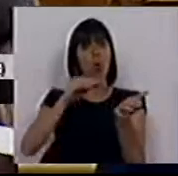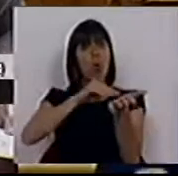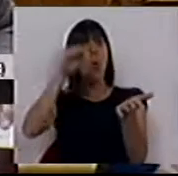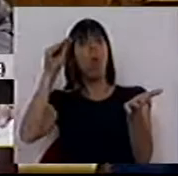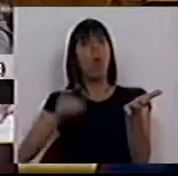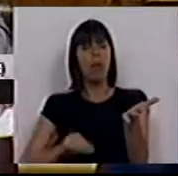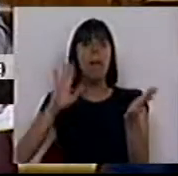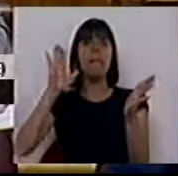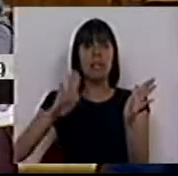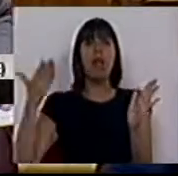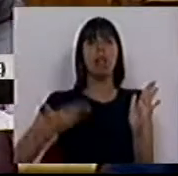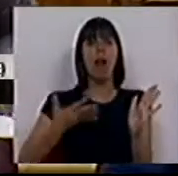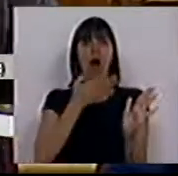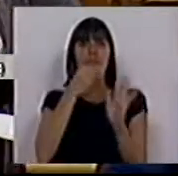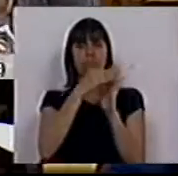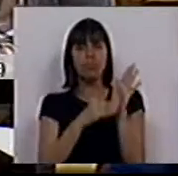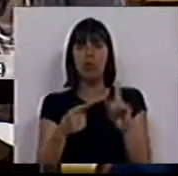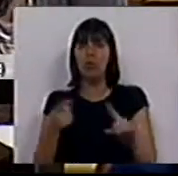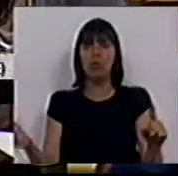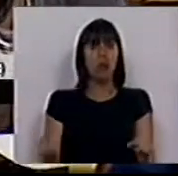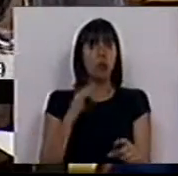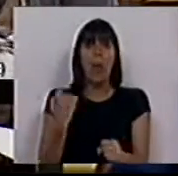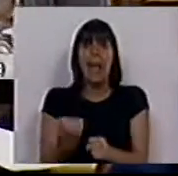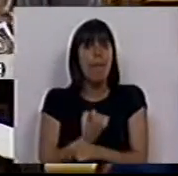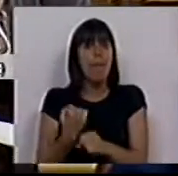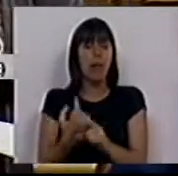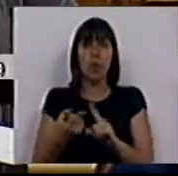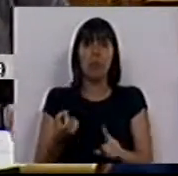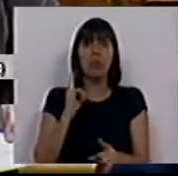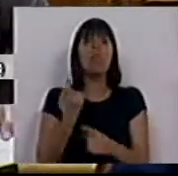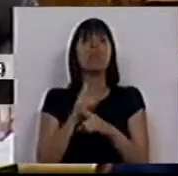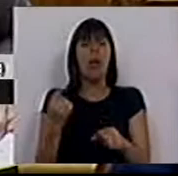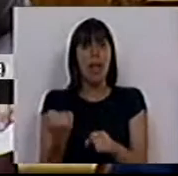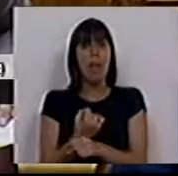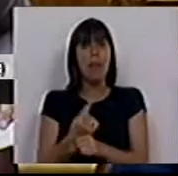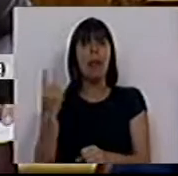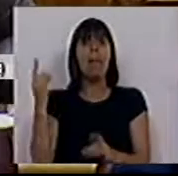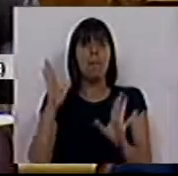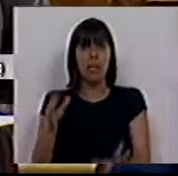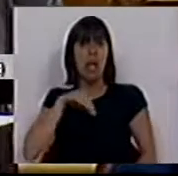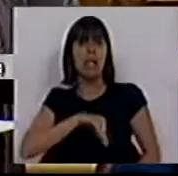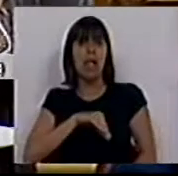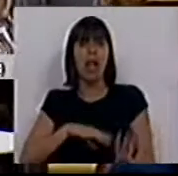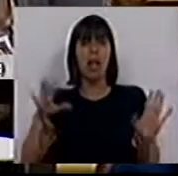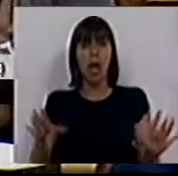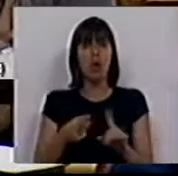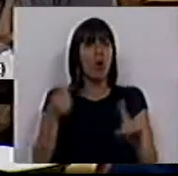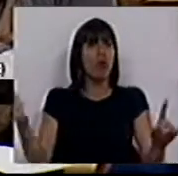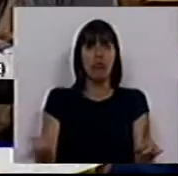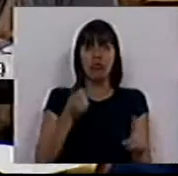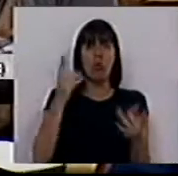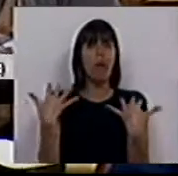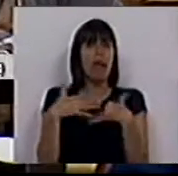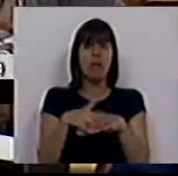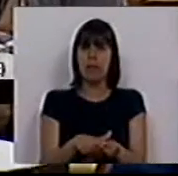contrato tem que ter direitos. Não são empregos, porque o emprego tem que ter salário. Não são